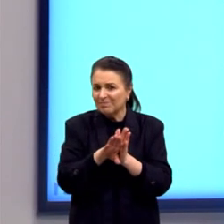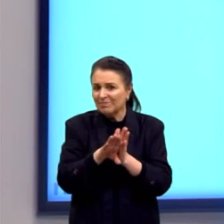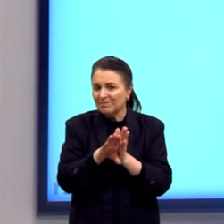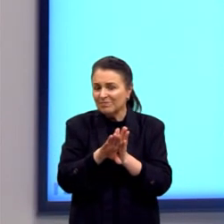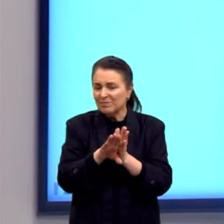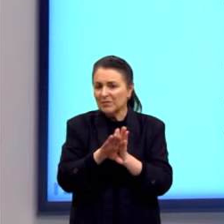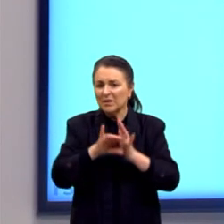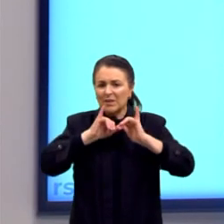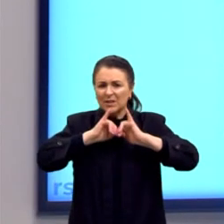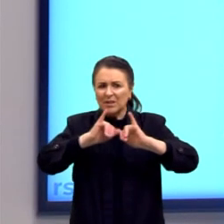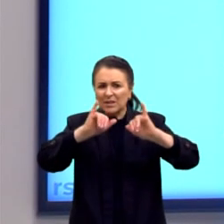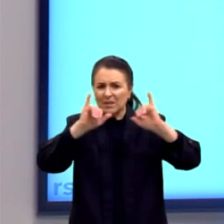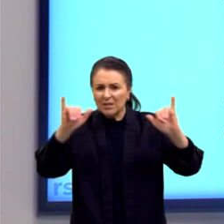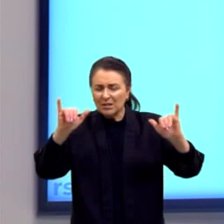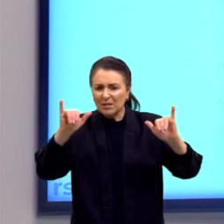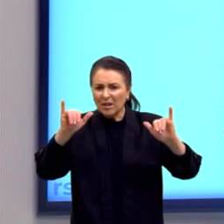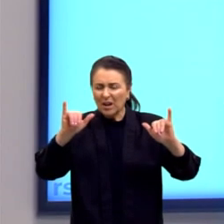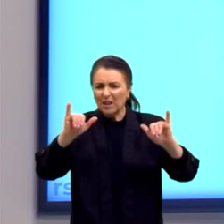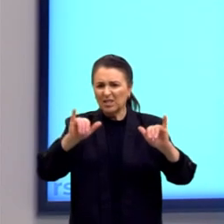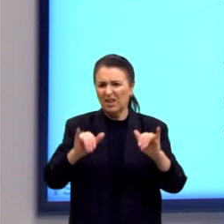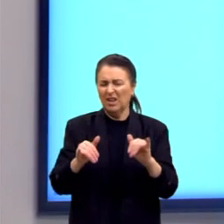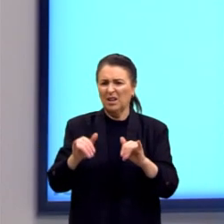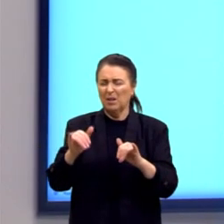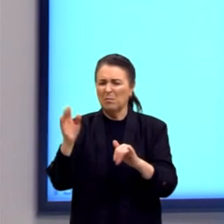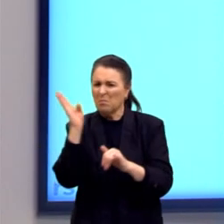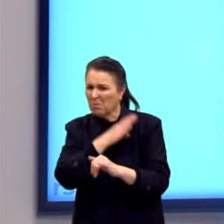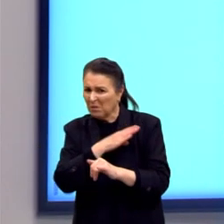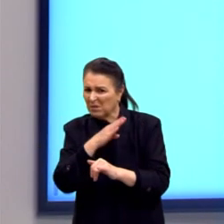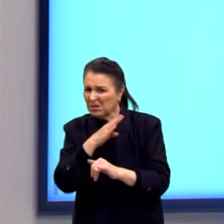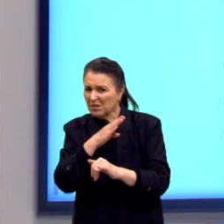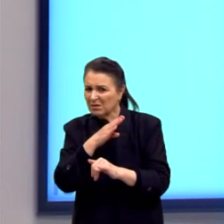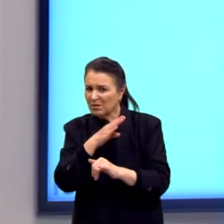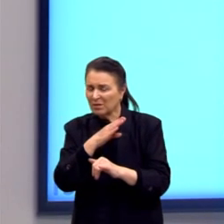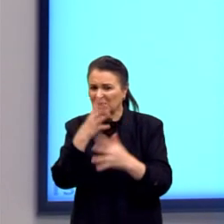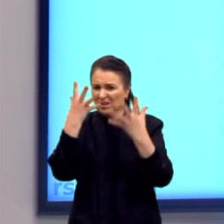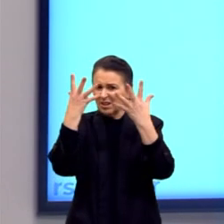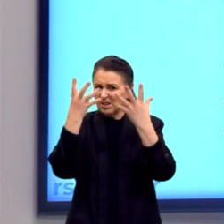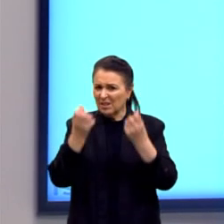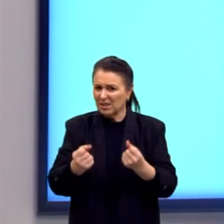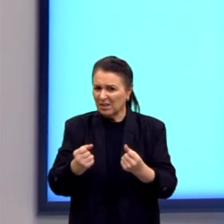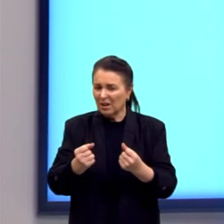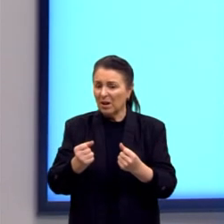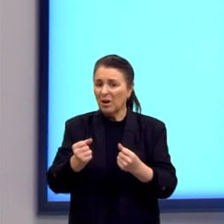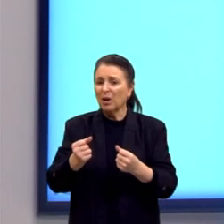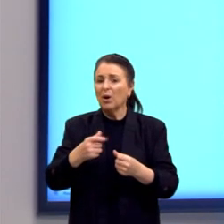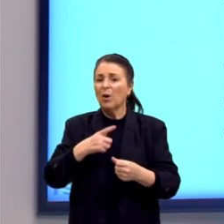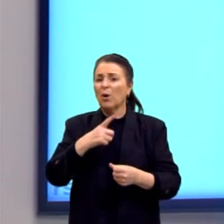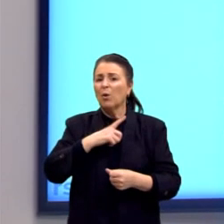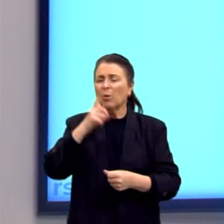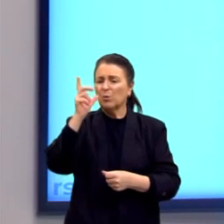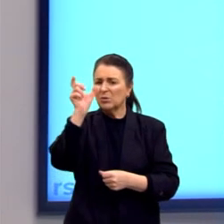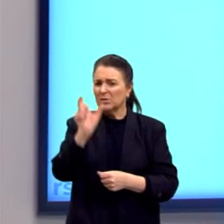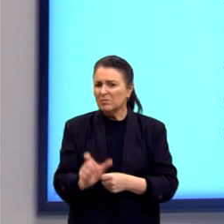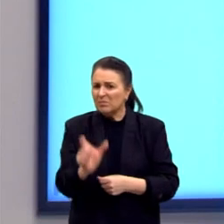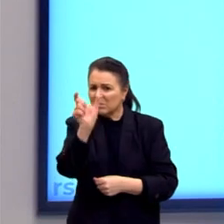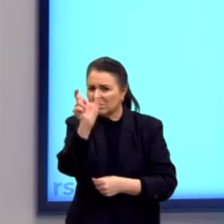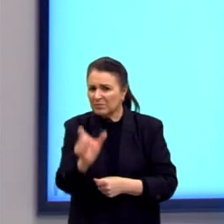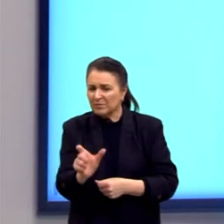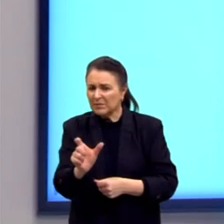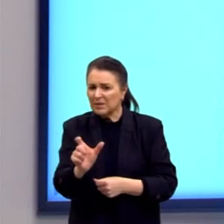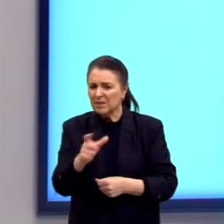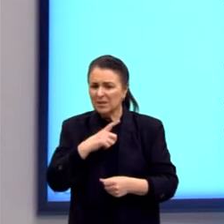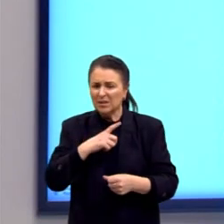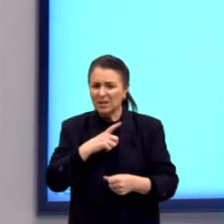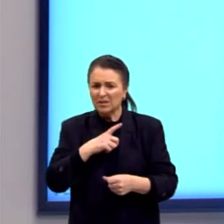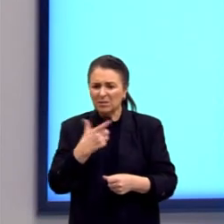denúncia da nação de má-fé que nos leva a admitir a existência de um ser necessário para aplacar os sentimentos da angústia.